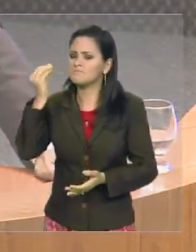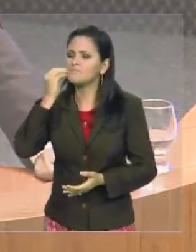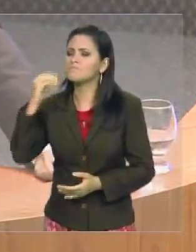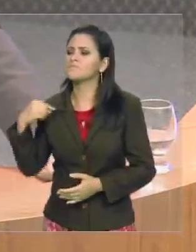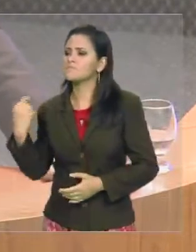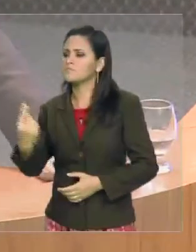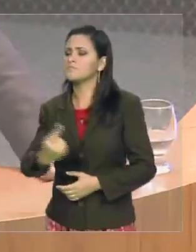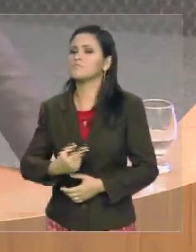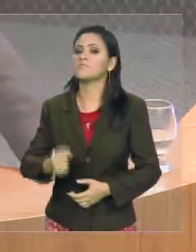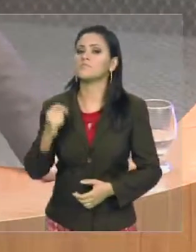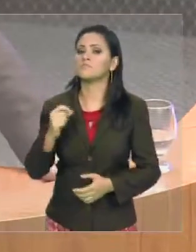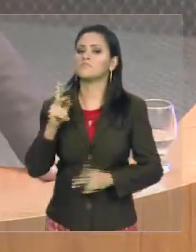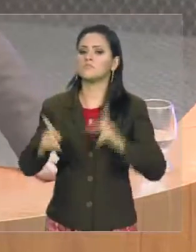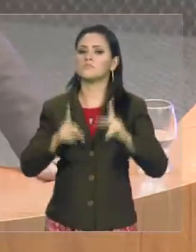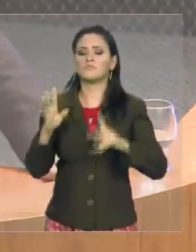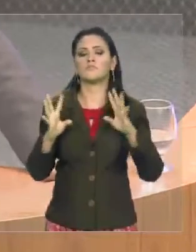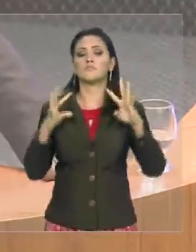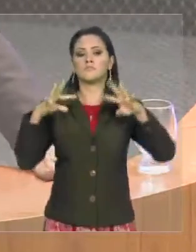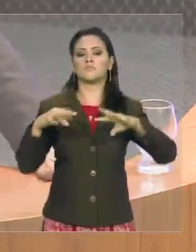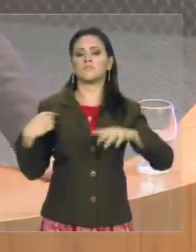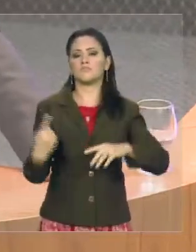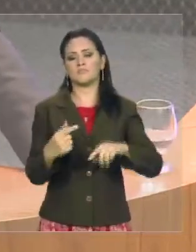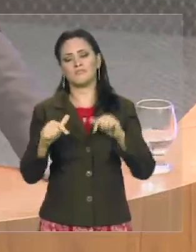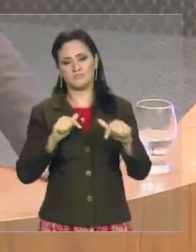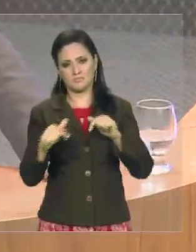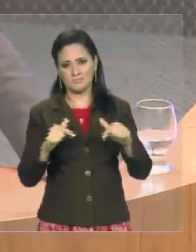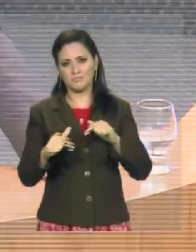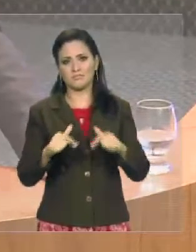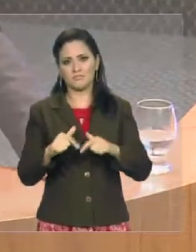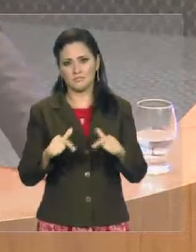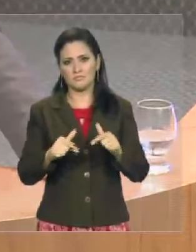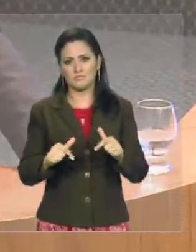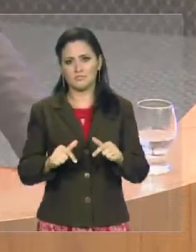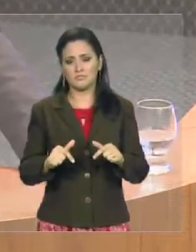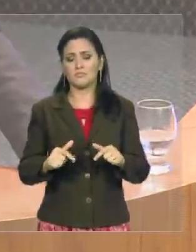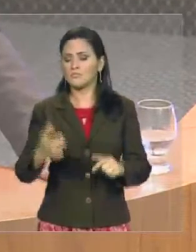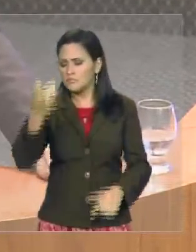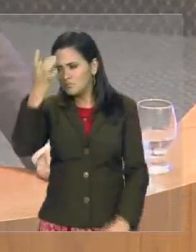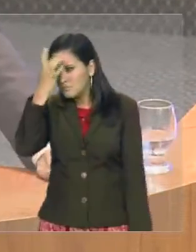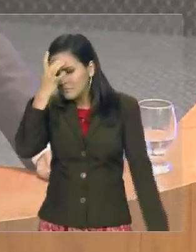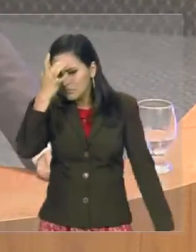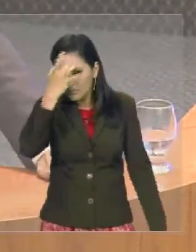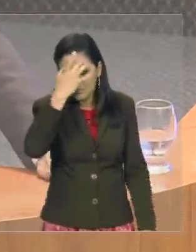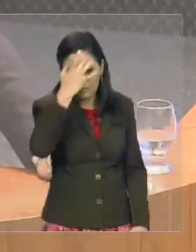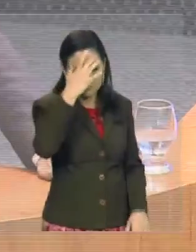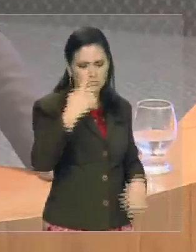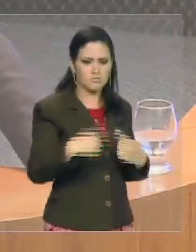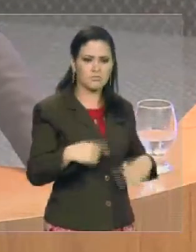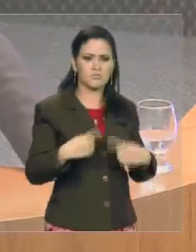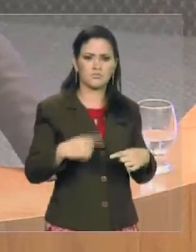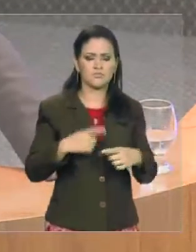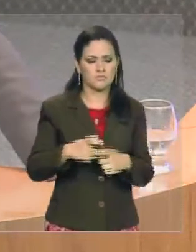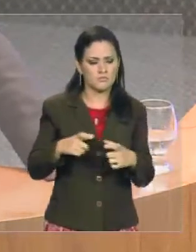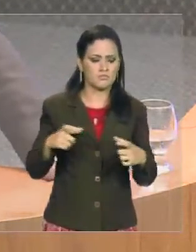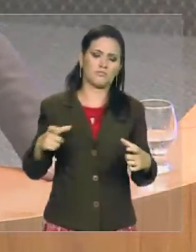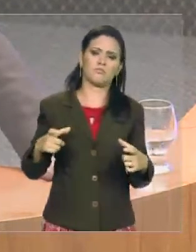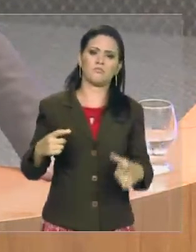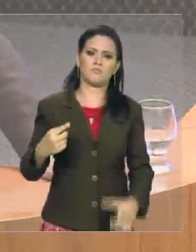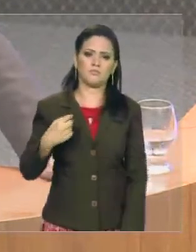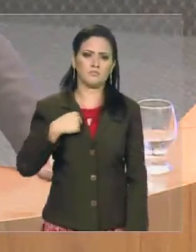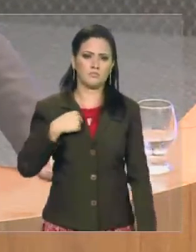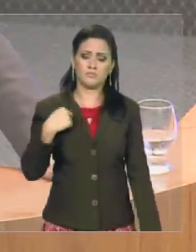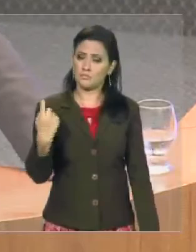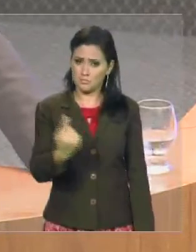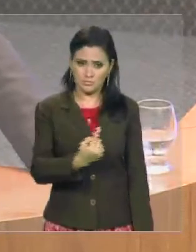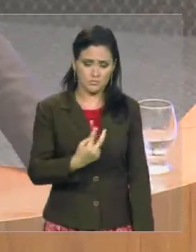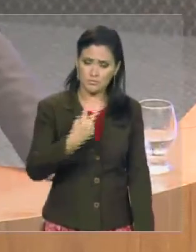a substituição da alienação política pela conscientização política. E não podemos cruzar os nossos